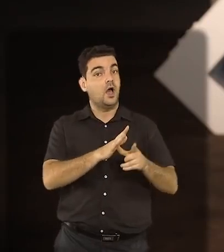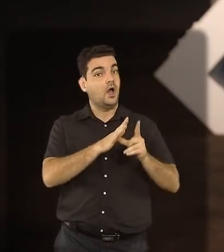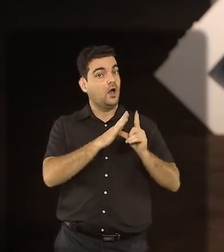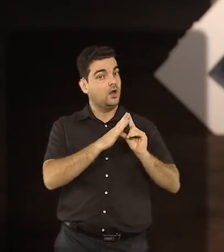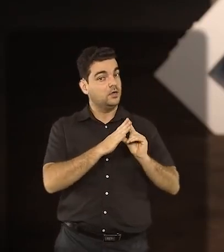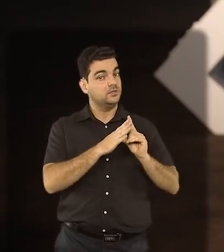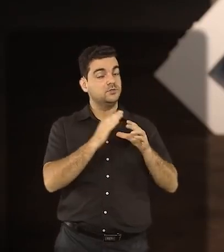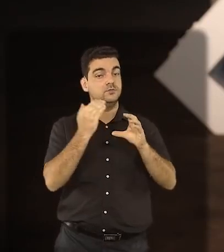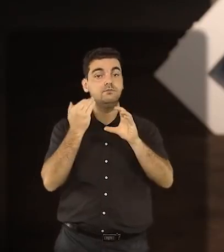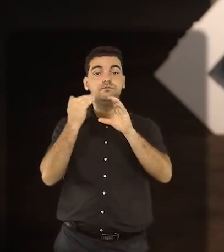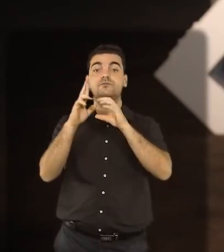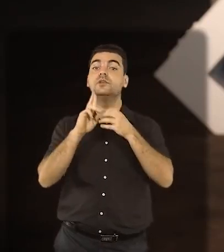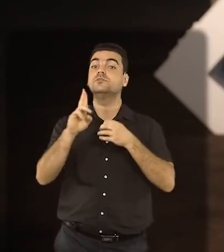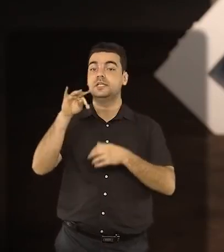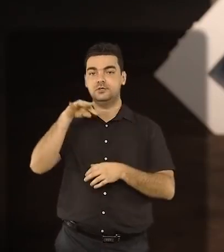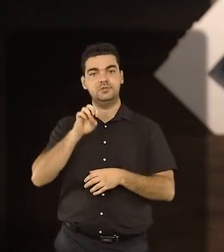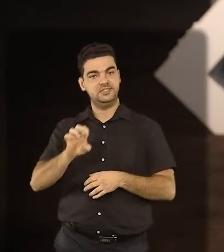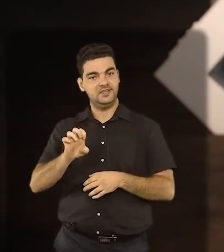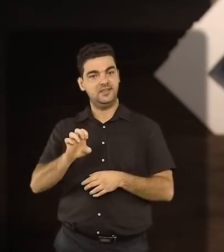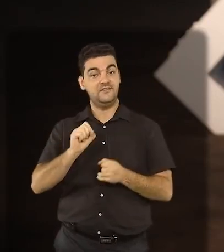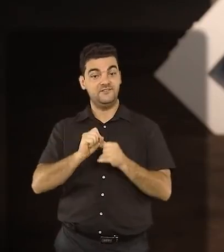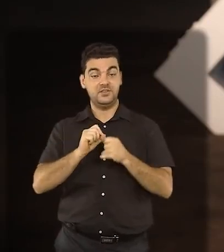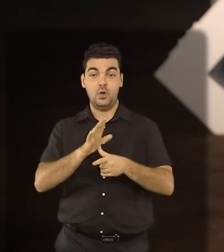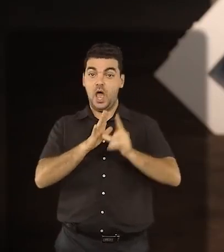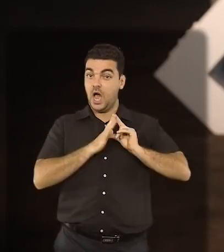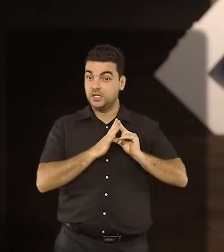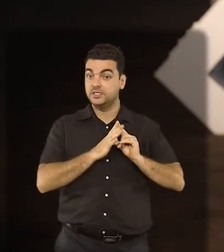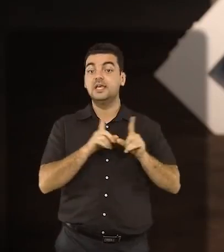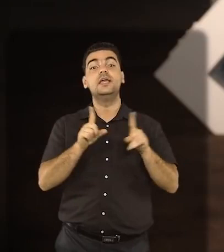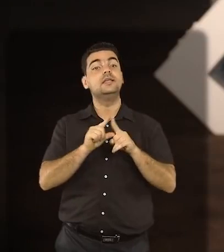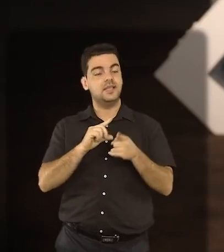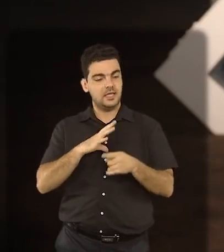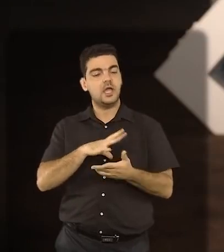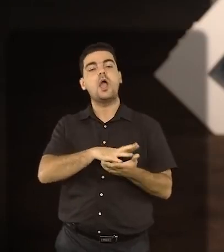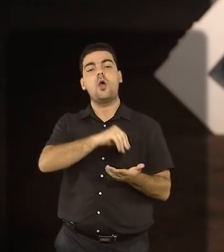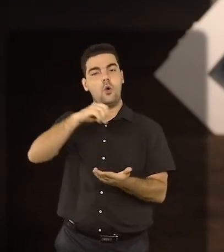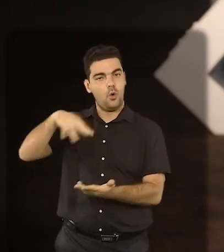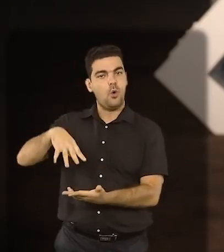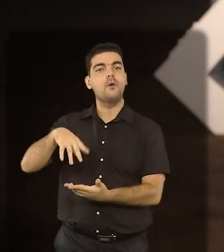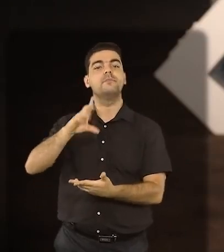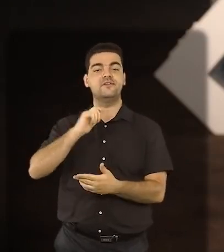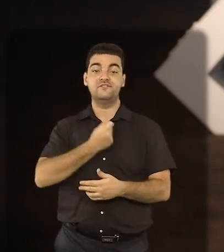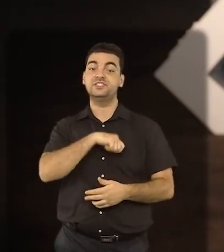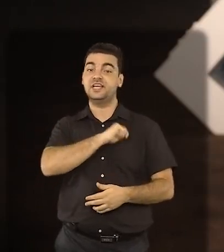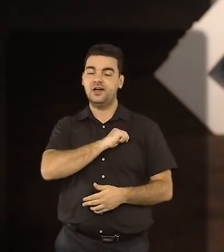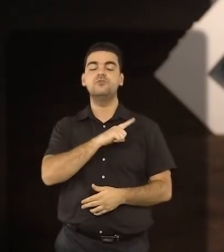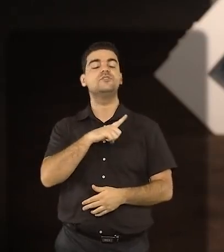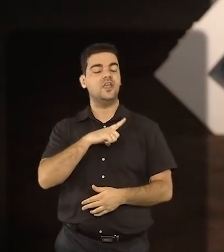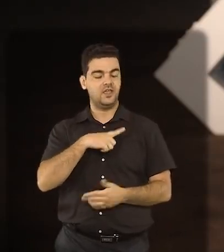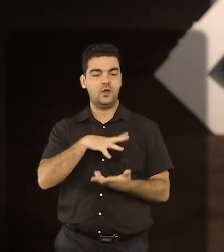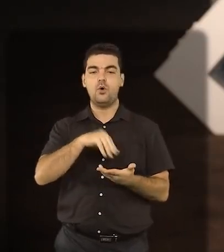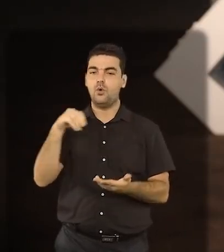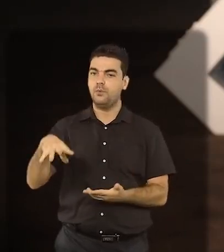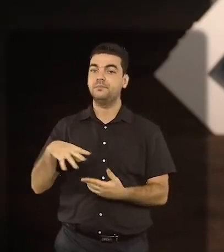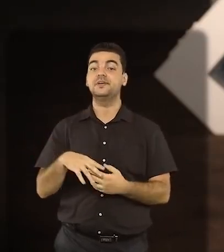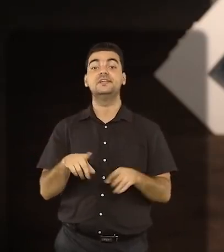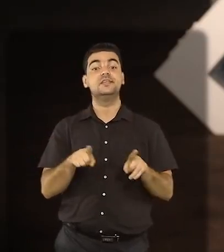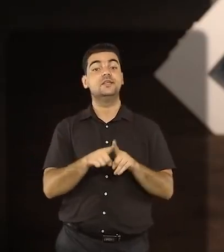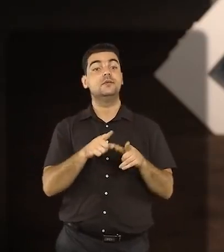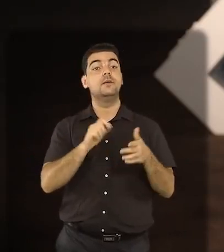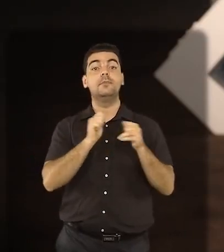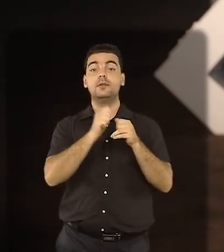do envio dos resultados ao TSE e tem cópias distribuídas aos fiscais de partido e